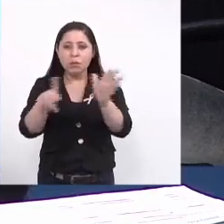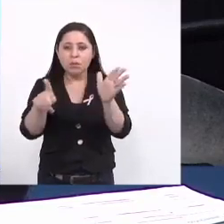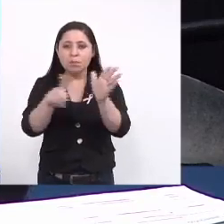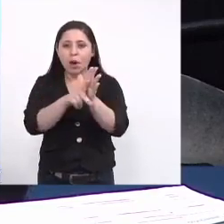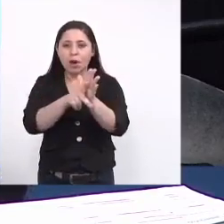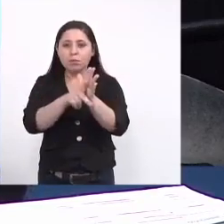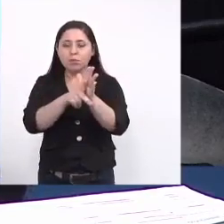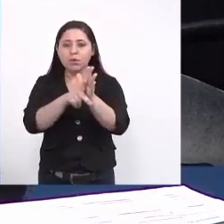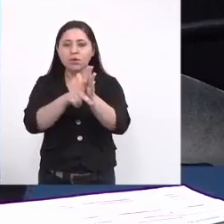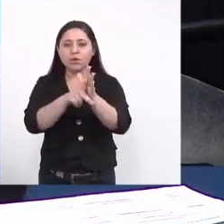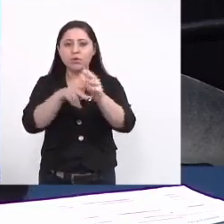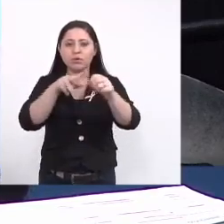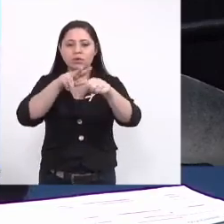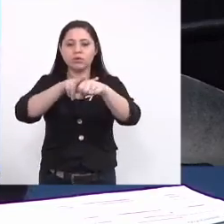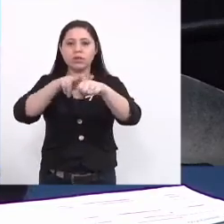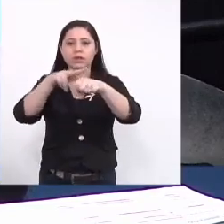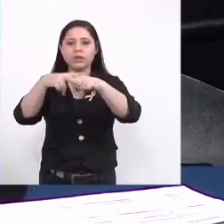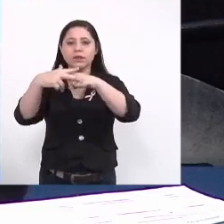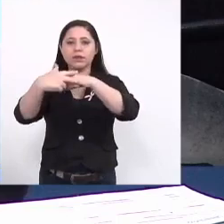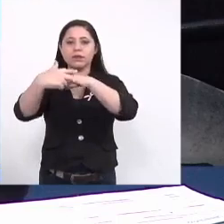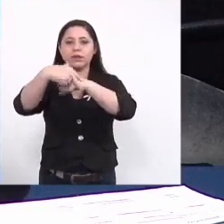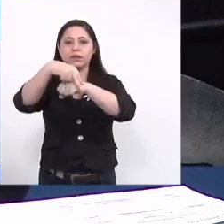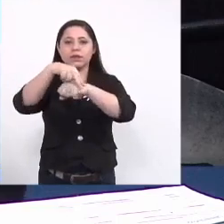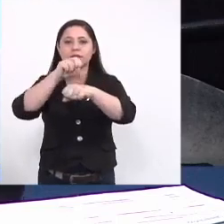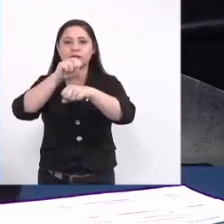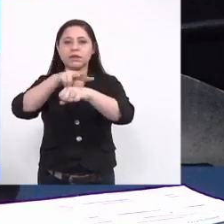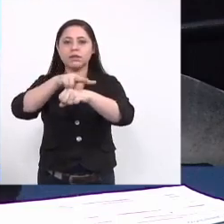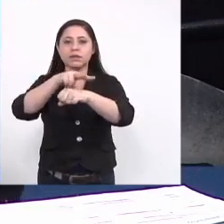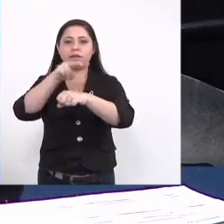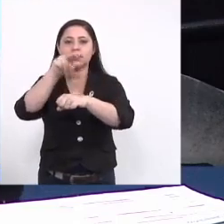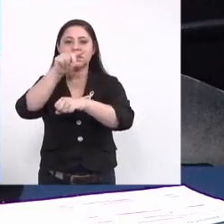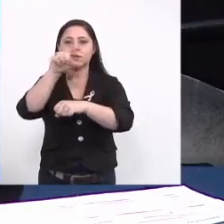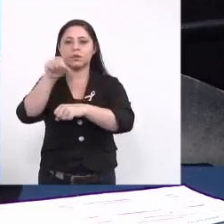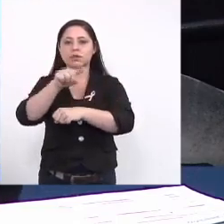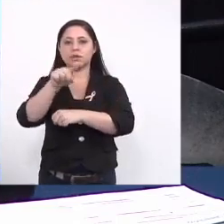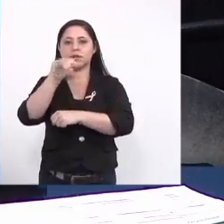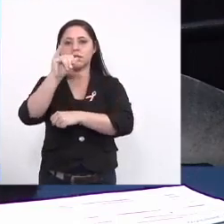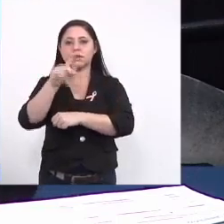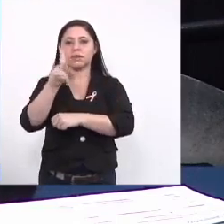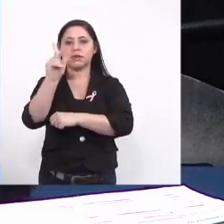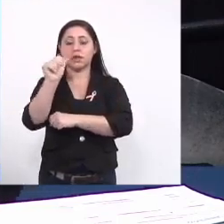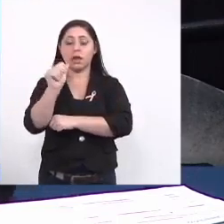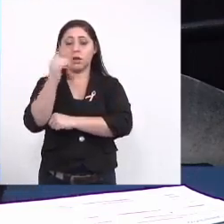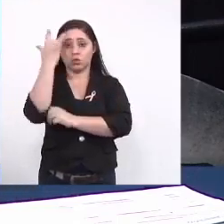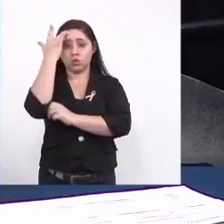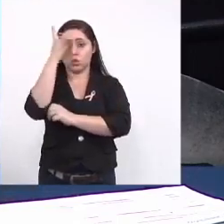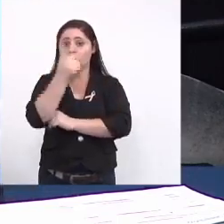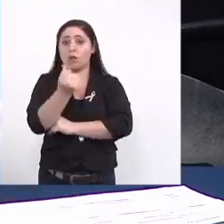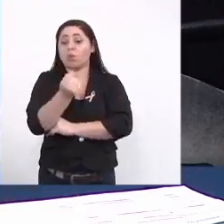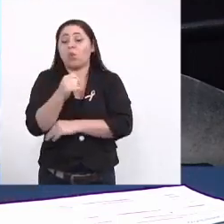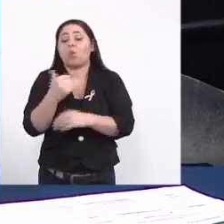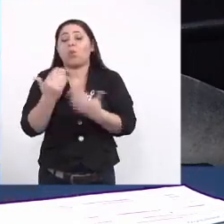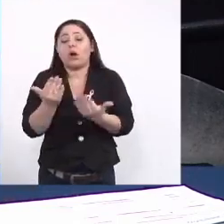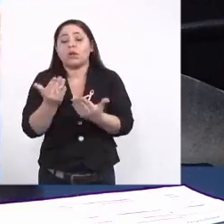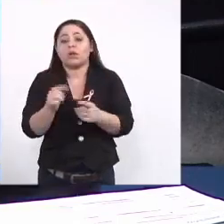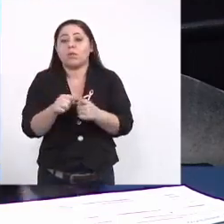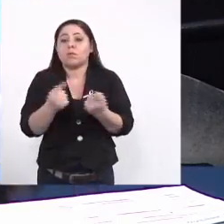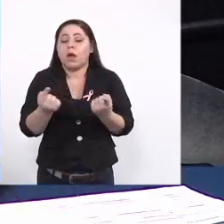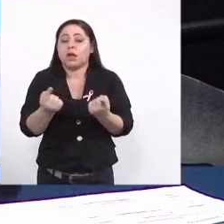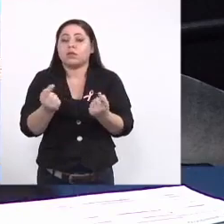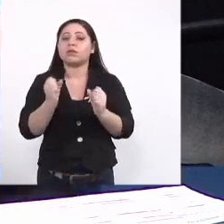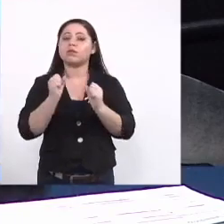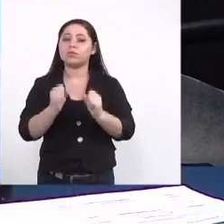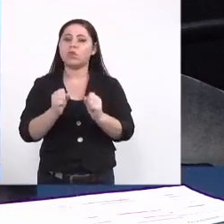exames para zika de repente não sabemos o custo disso tudo mas pode ser